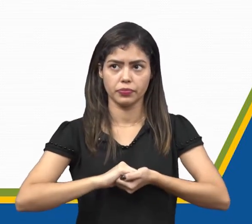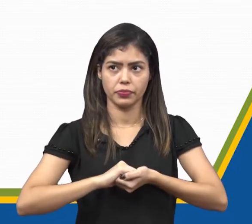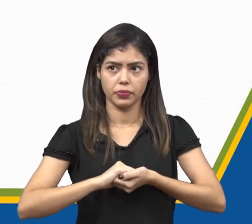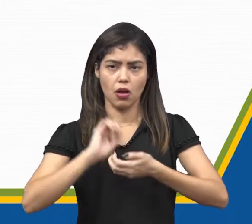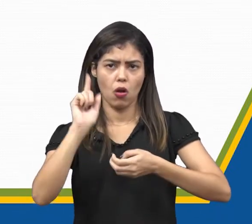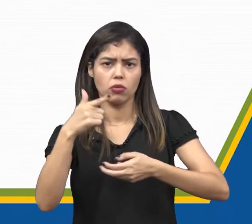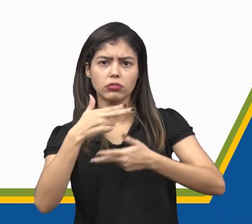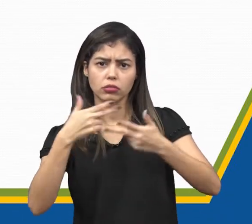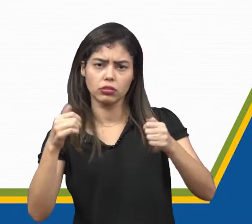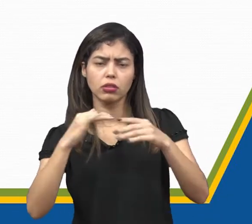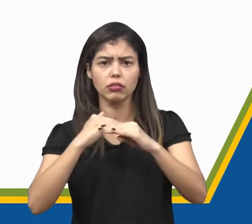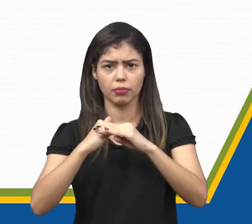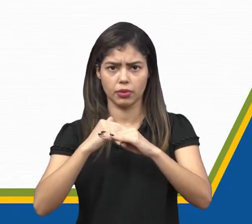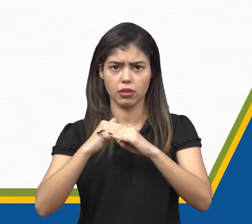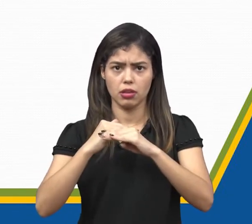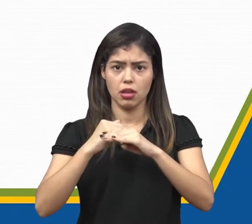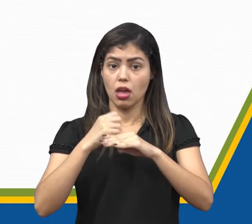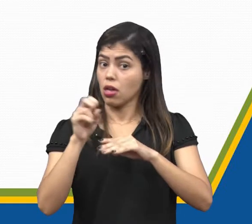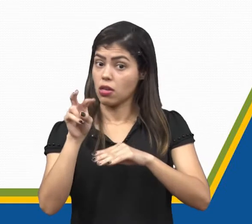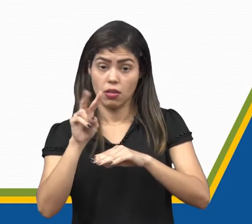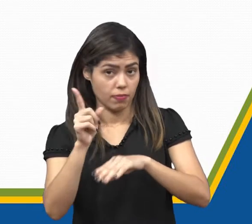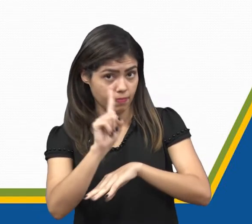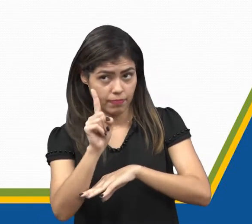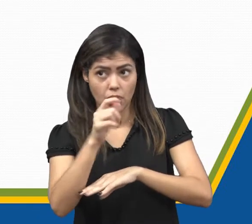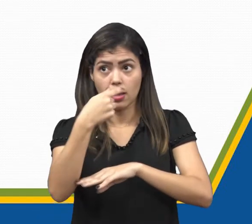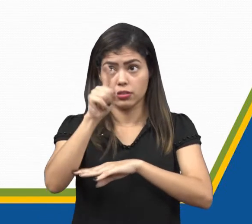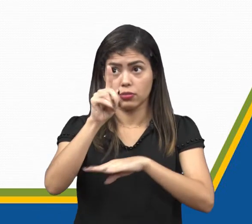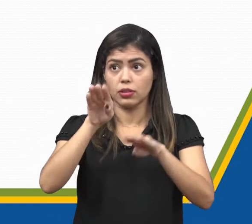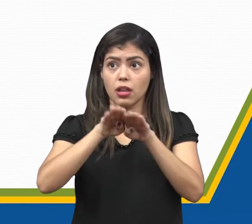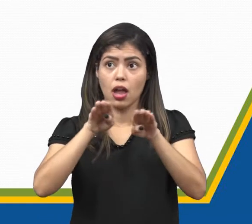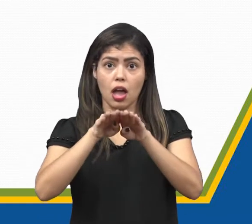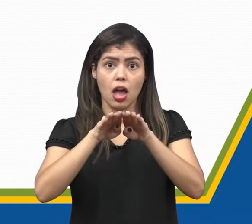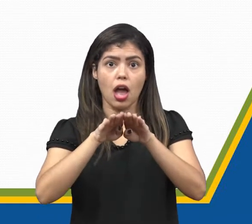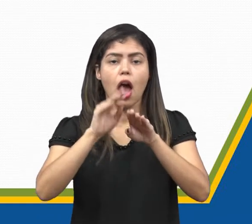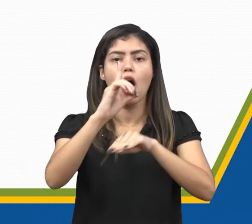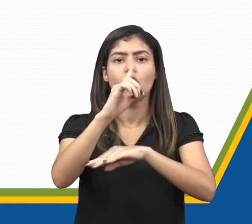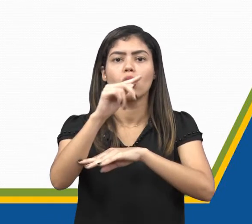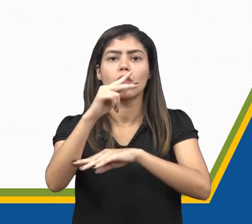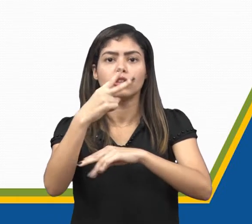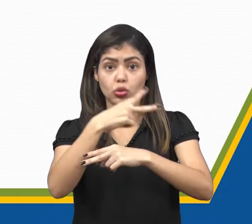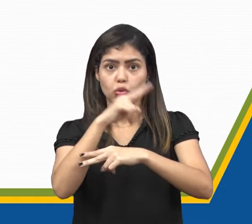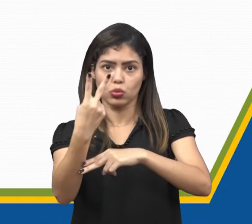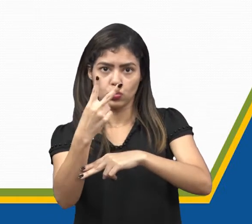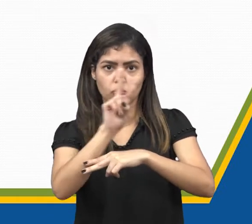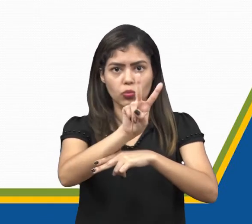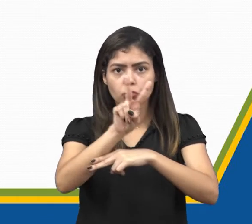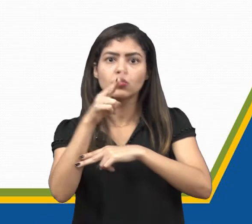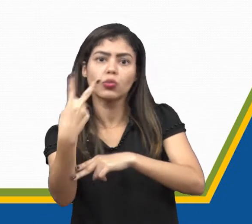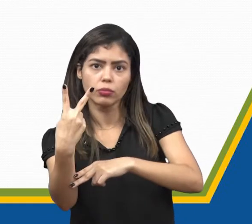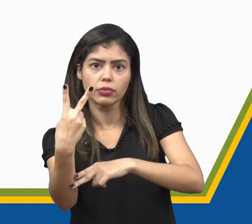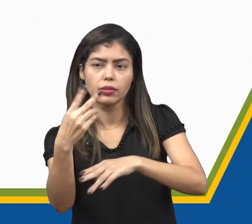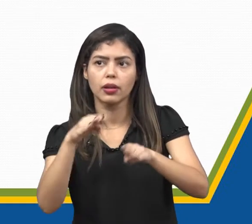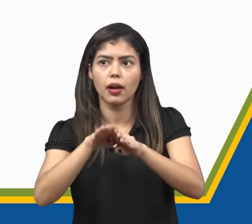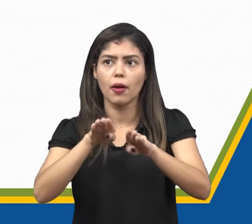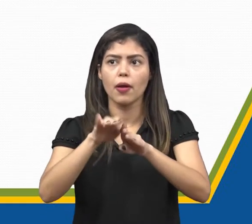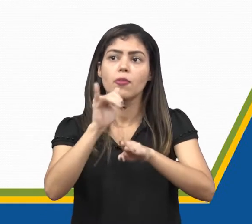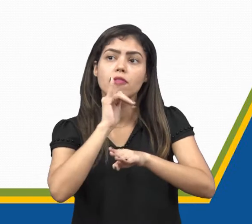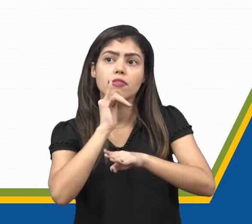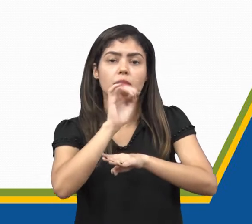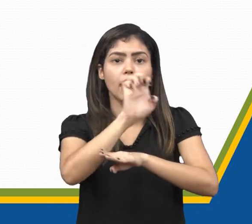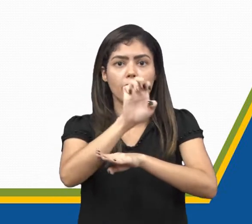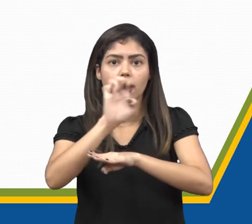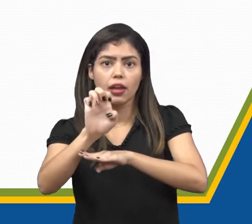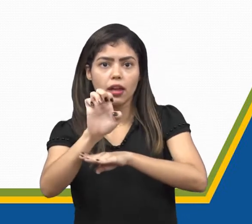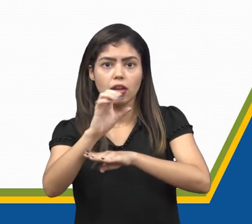Outra coisa que mudou é que não se acentuam mais as chamadas vogais dobradas. A gente costuma chamar assim o E